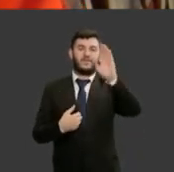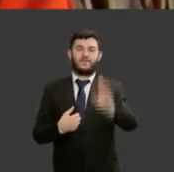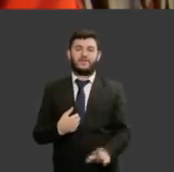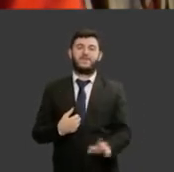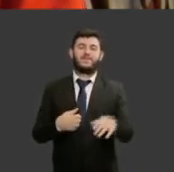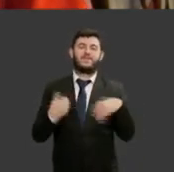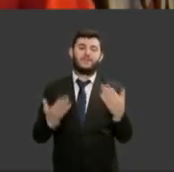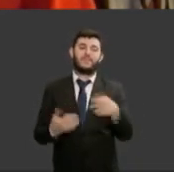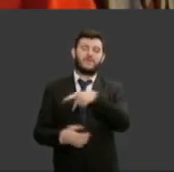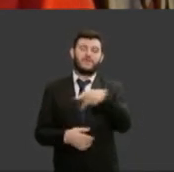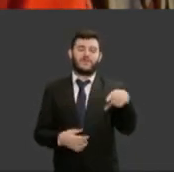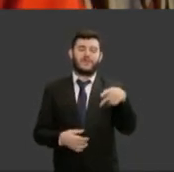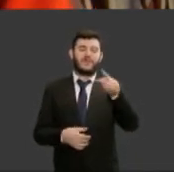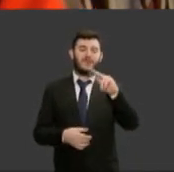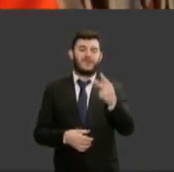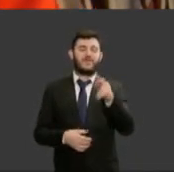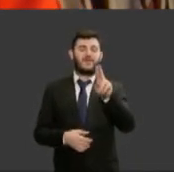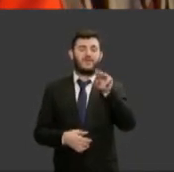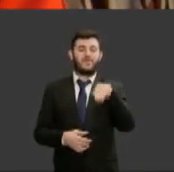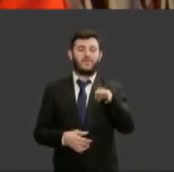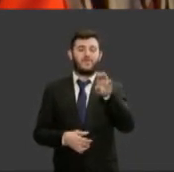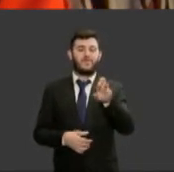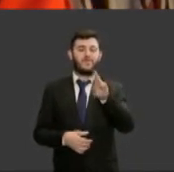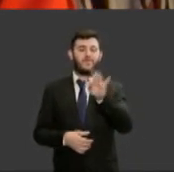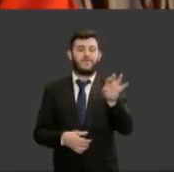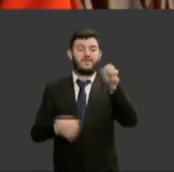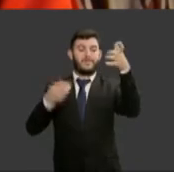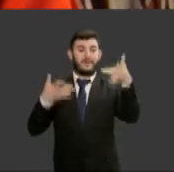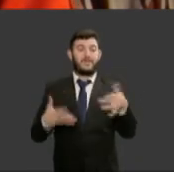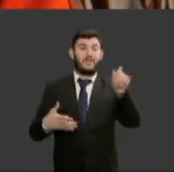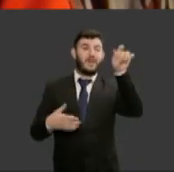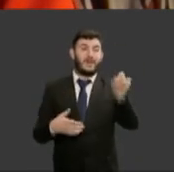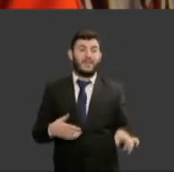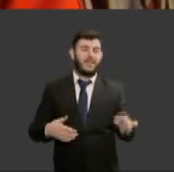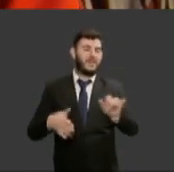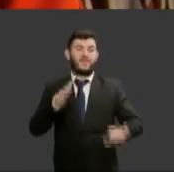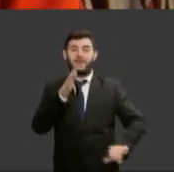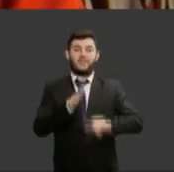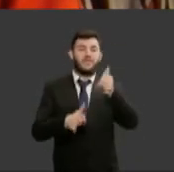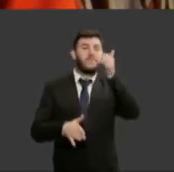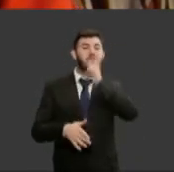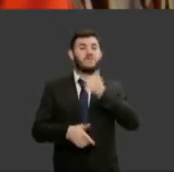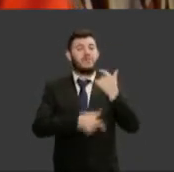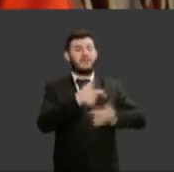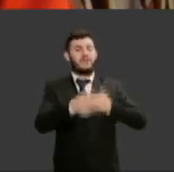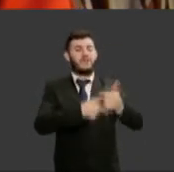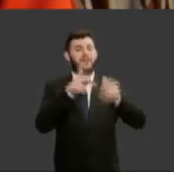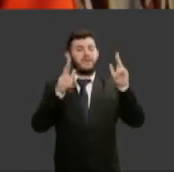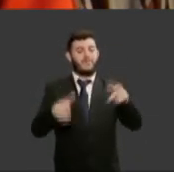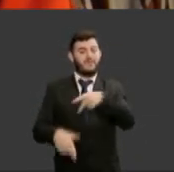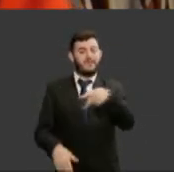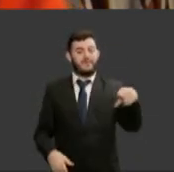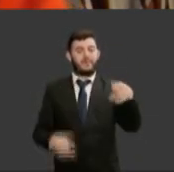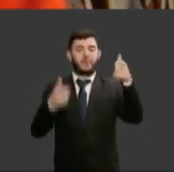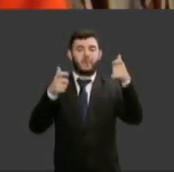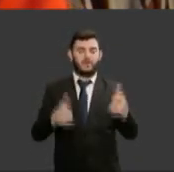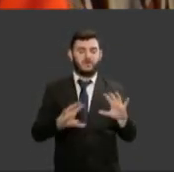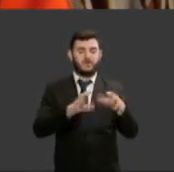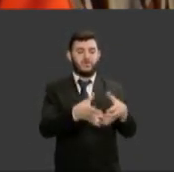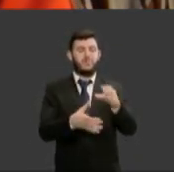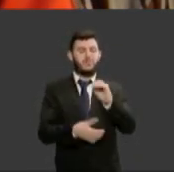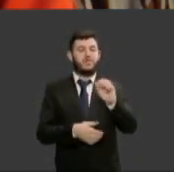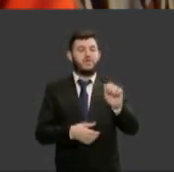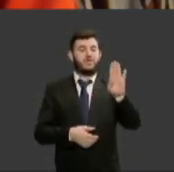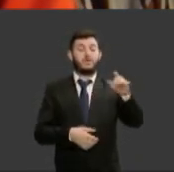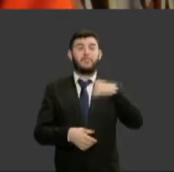já colocou aqui a primeira mulher a presidir a seccional de Alagoas e